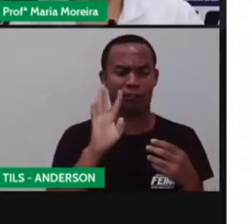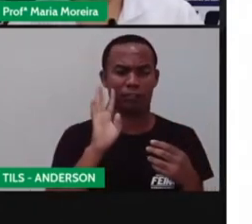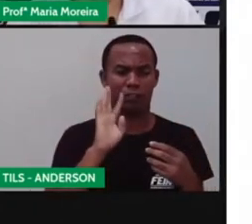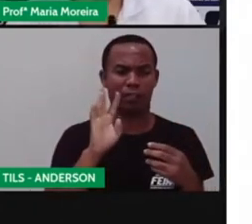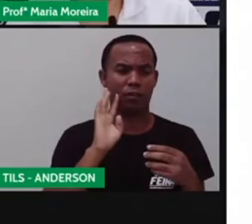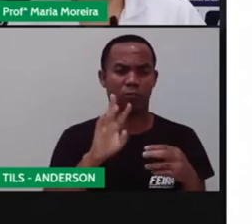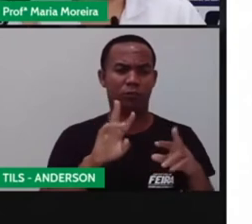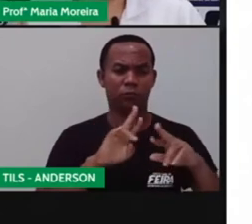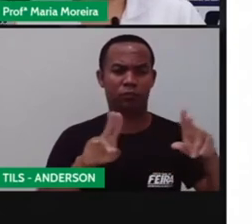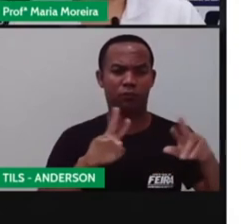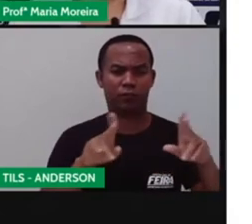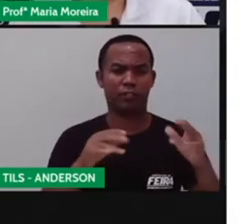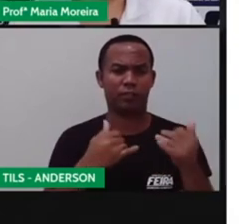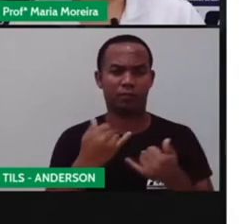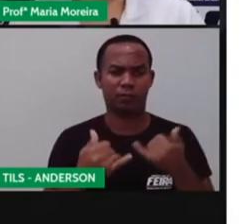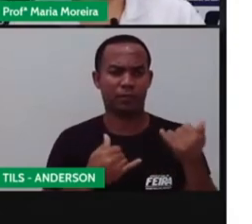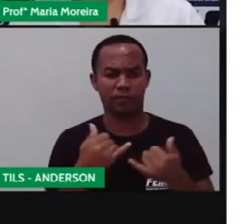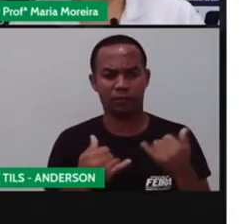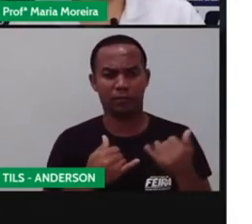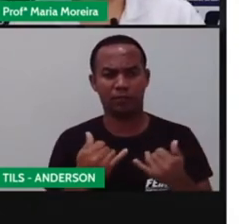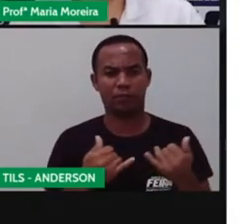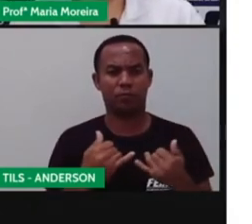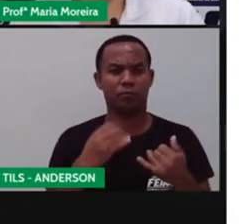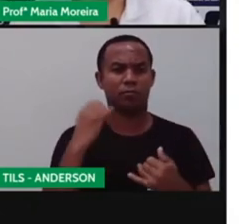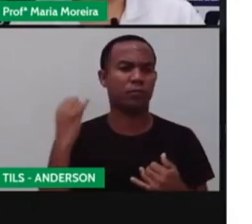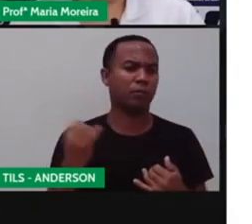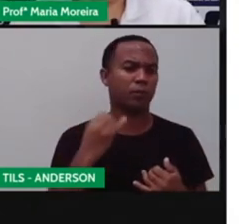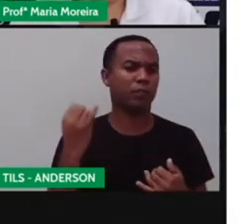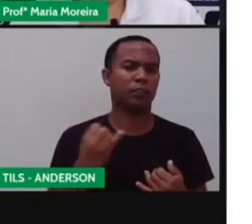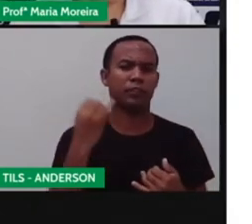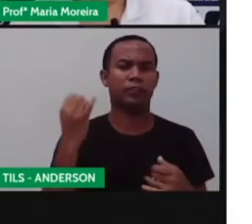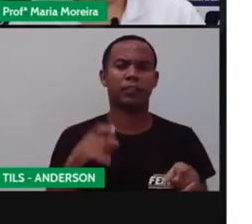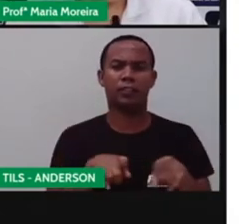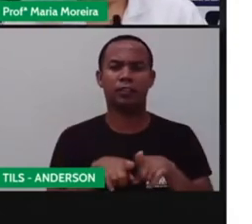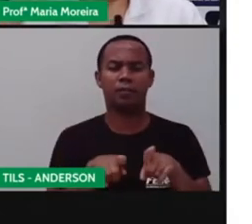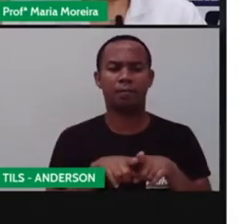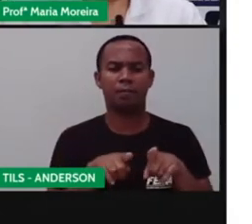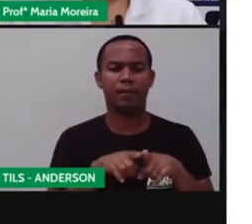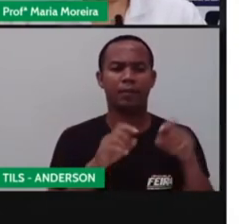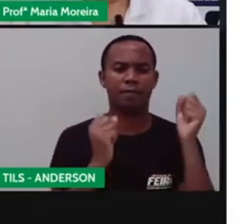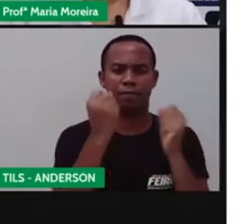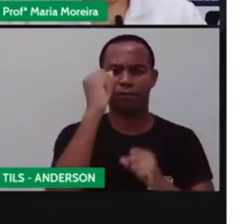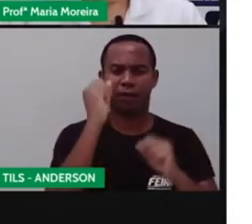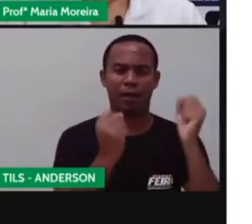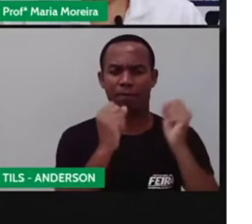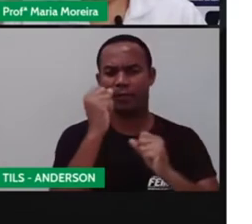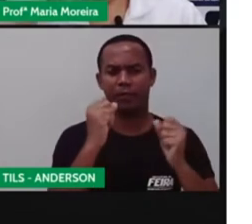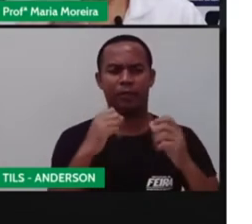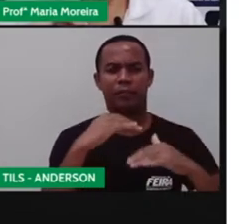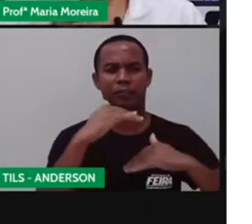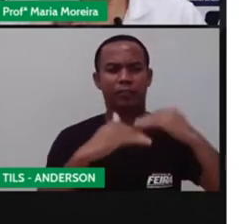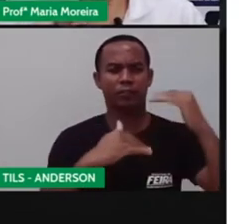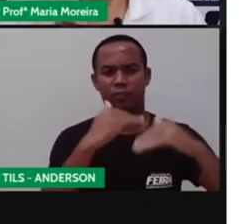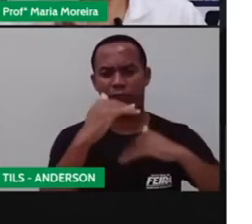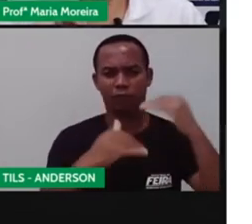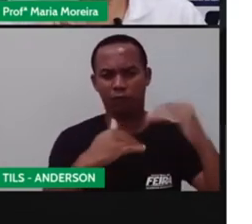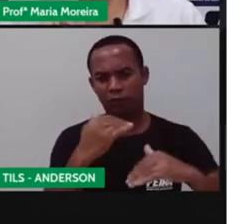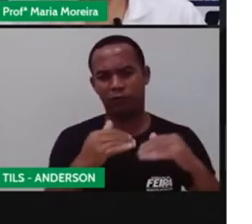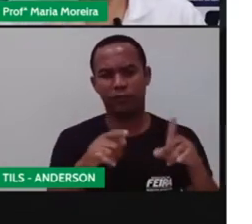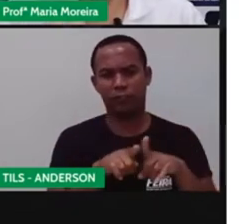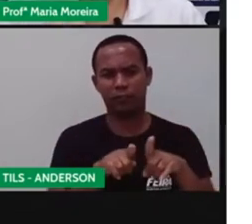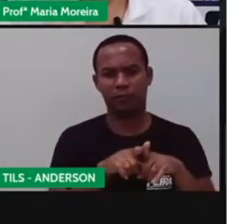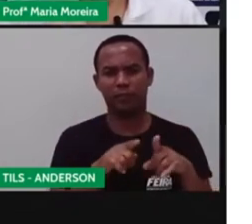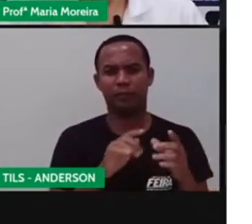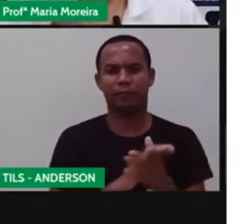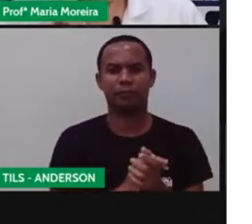criativos, brinquedos que fazem sucesso e fábricas que lutam para se aperfeiçoar. A prova colocou isso lá e colocou aqui no final para vocês entenderem